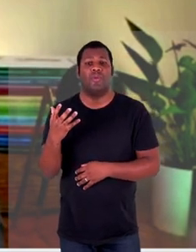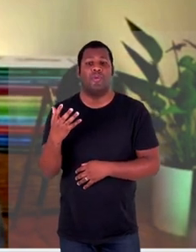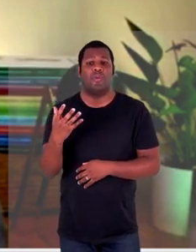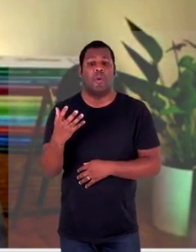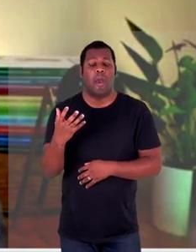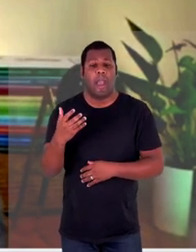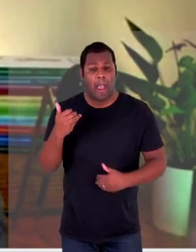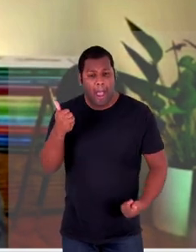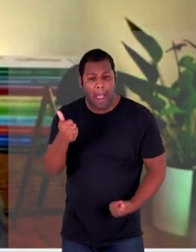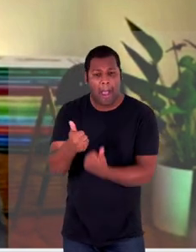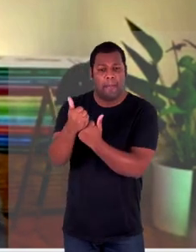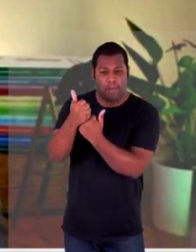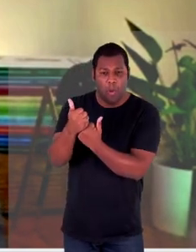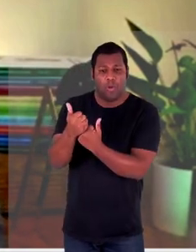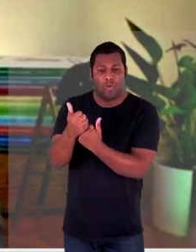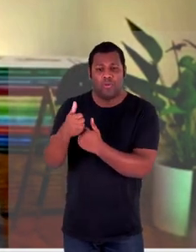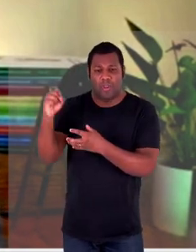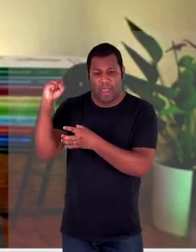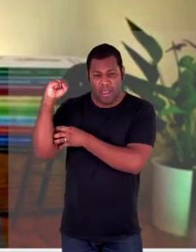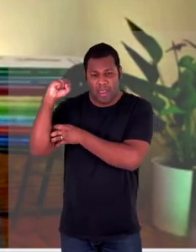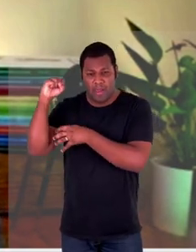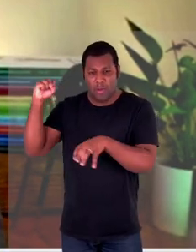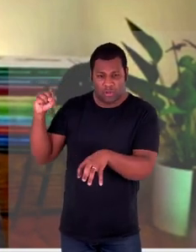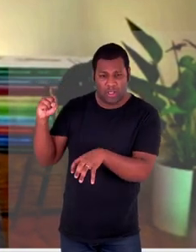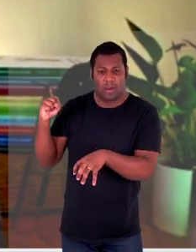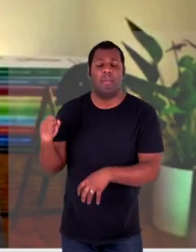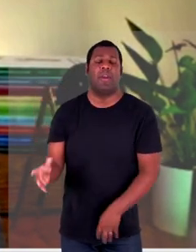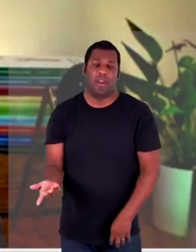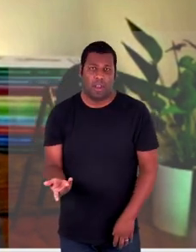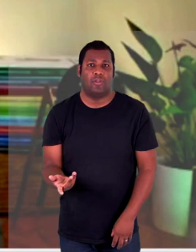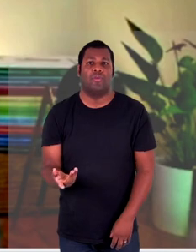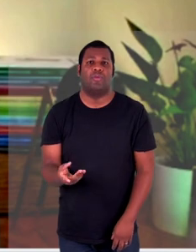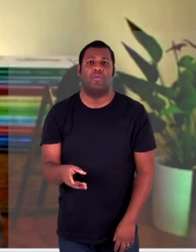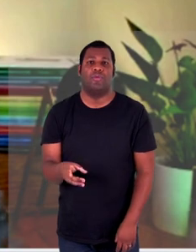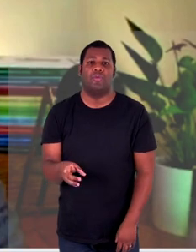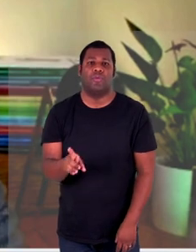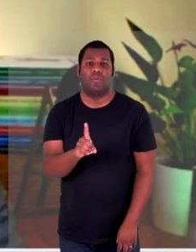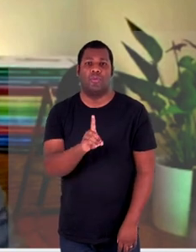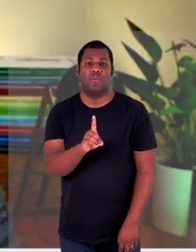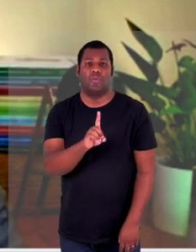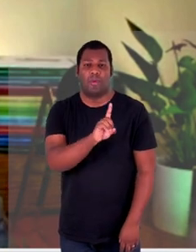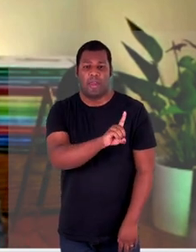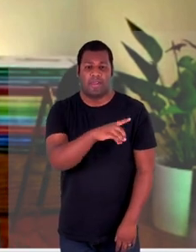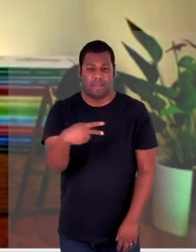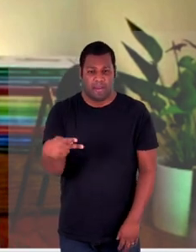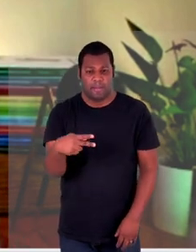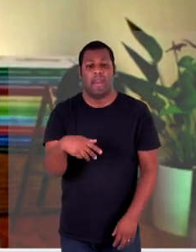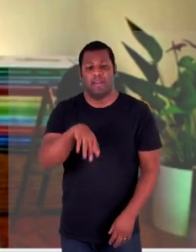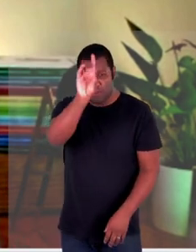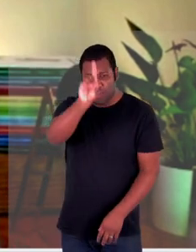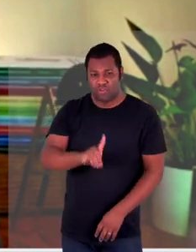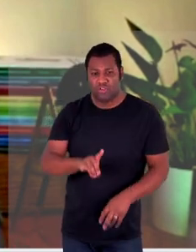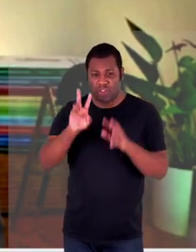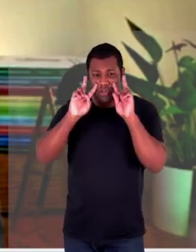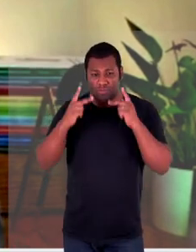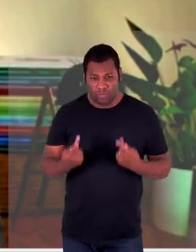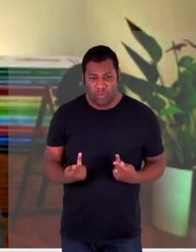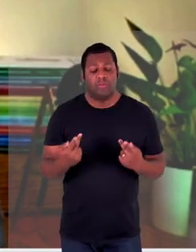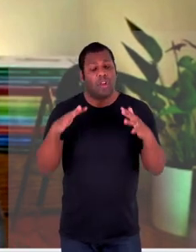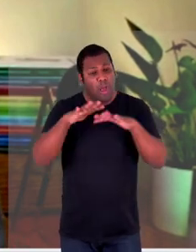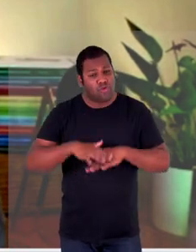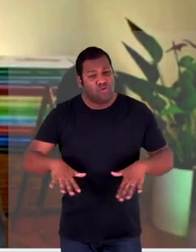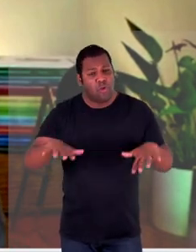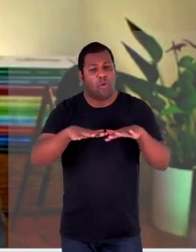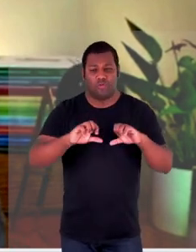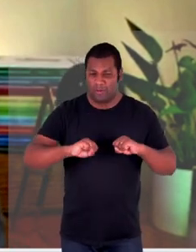Defensoria Pública com novas funções em torno dos direitos humanos. Então, estamos todas e todos nesse esforço conjunto